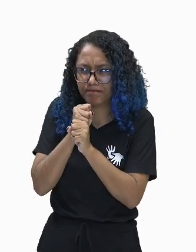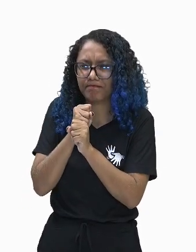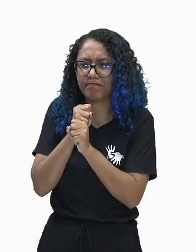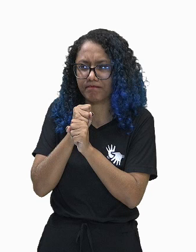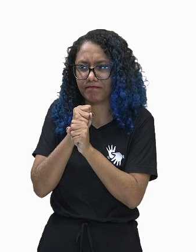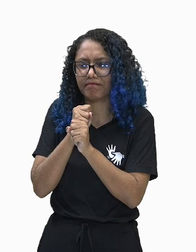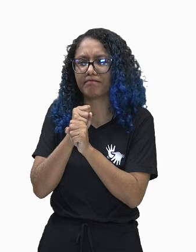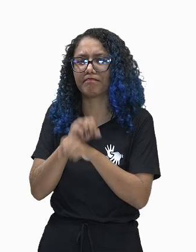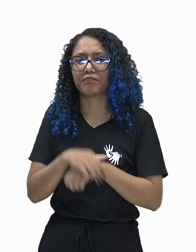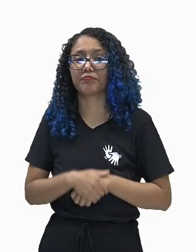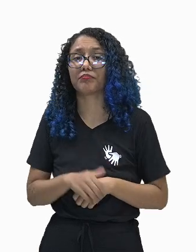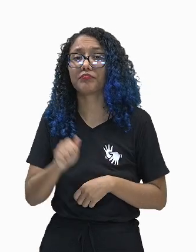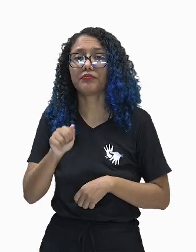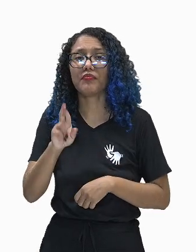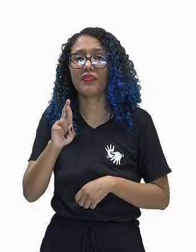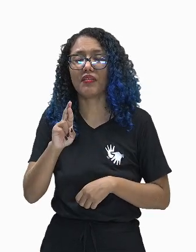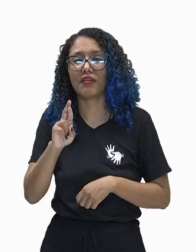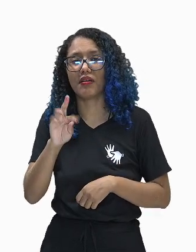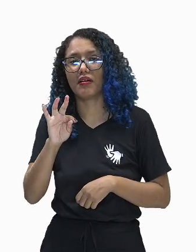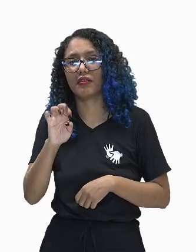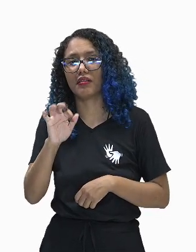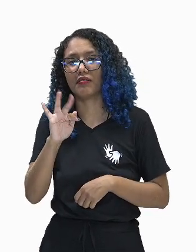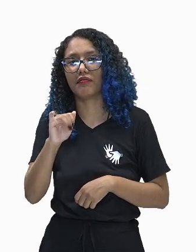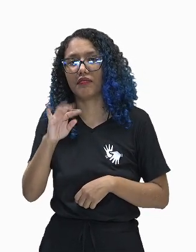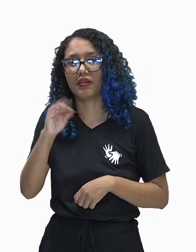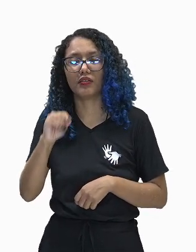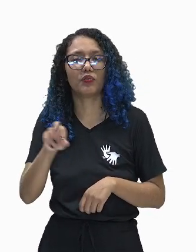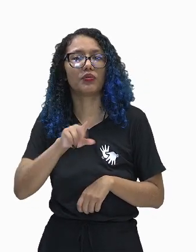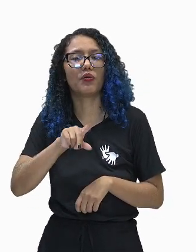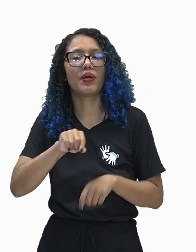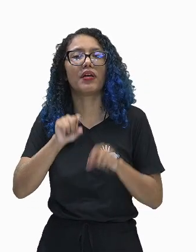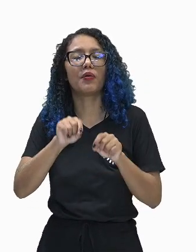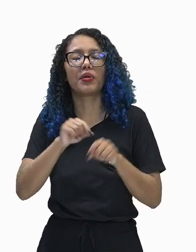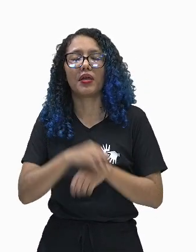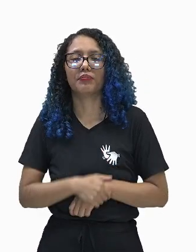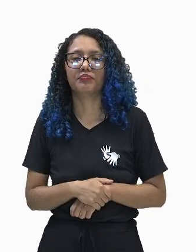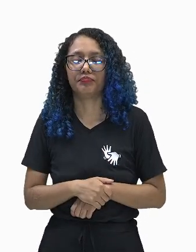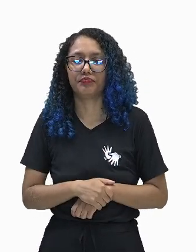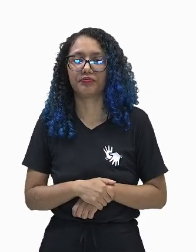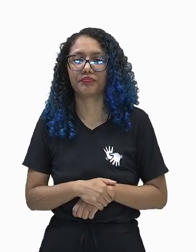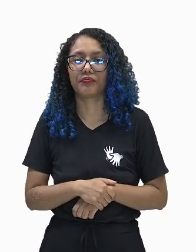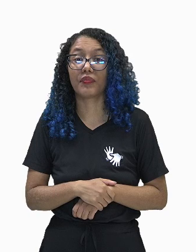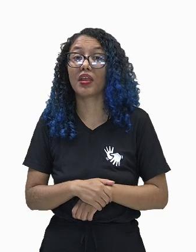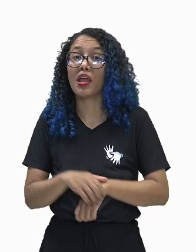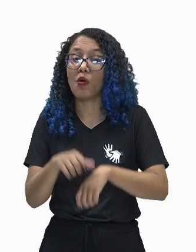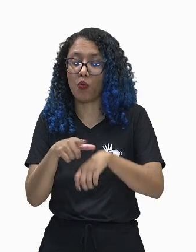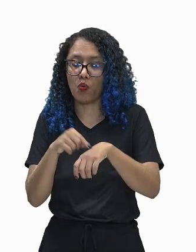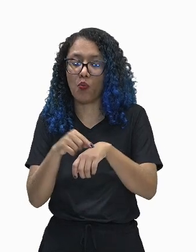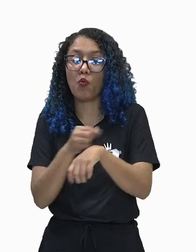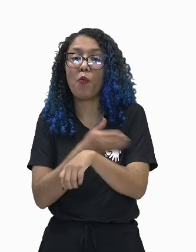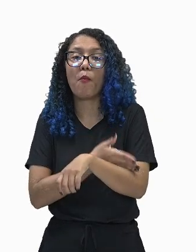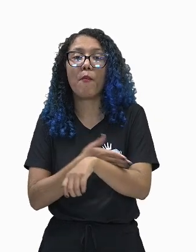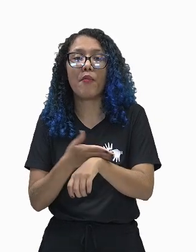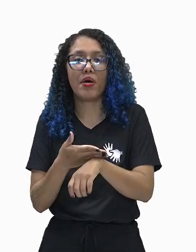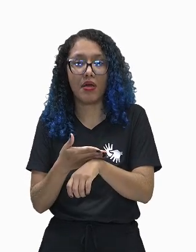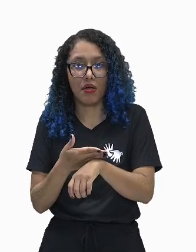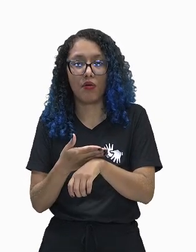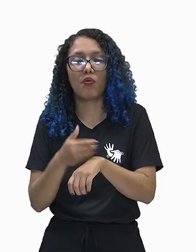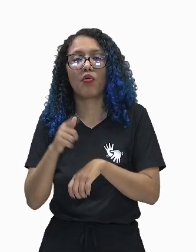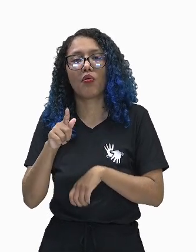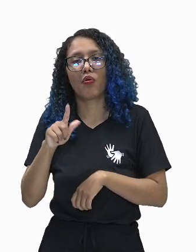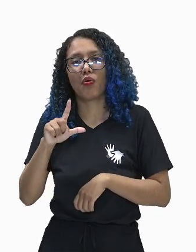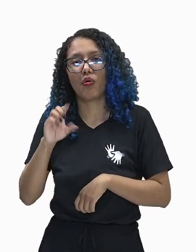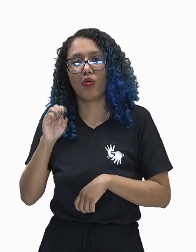artefato, não. São, na verdade, os linfócitos e os glóbulos brancos que estão presentes no meio